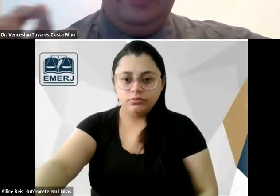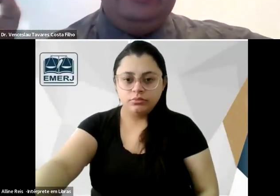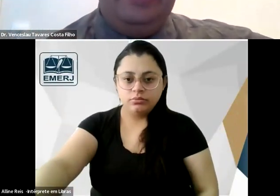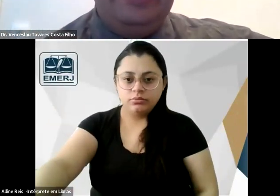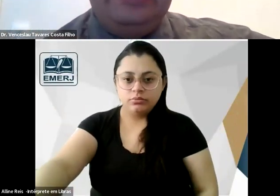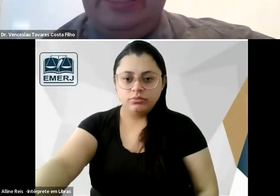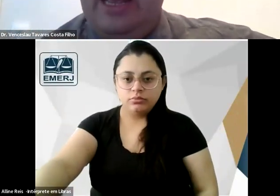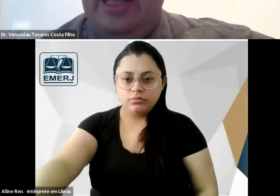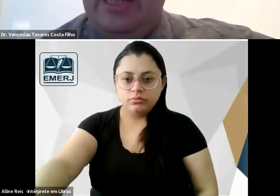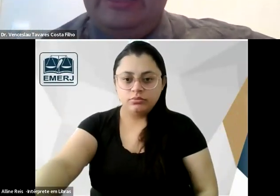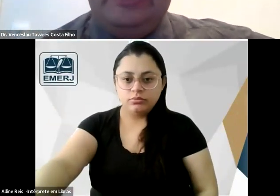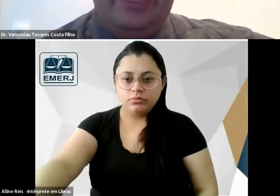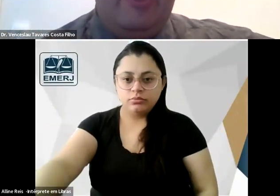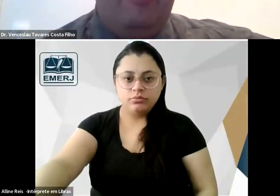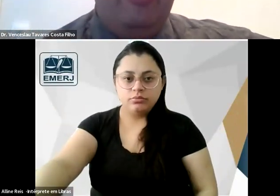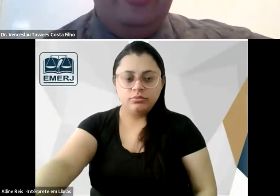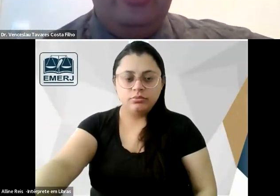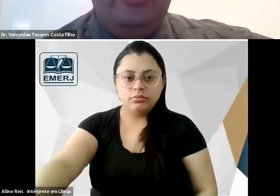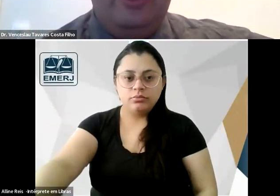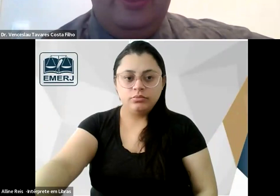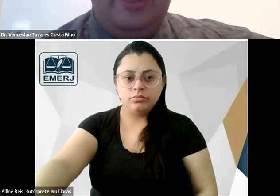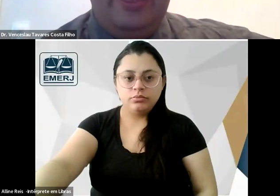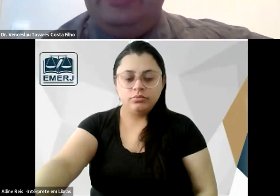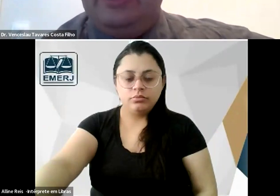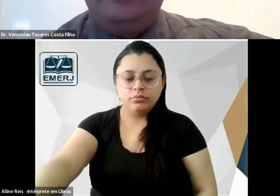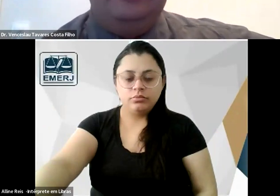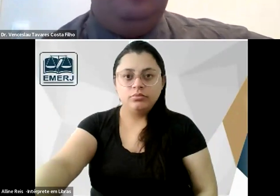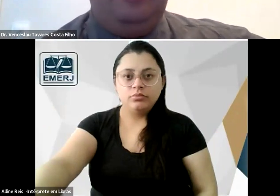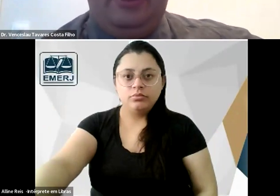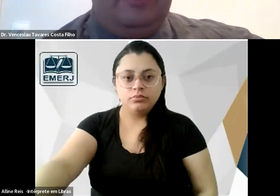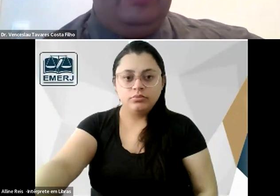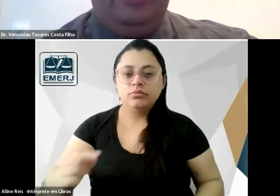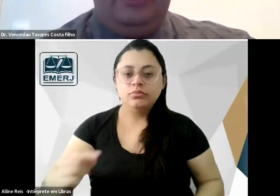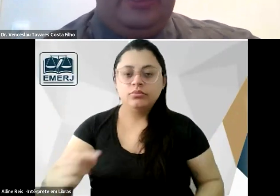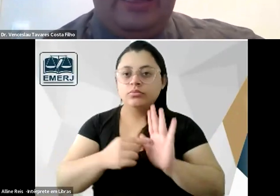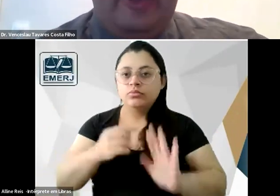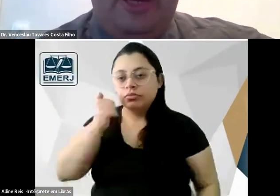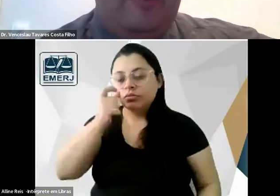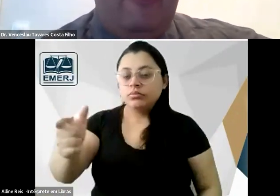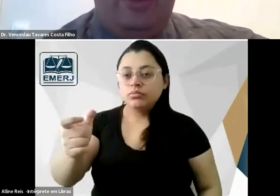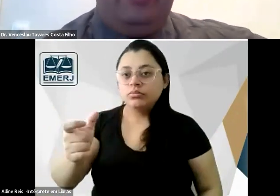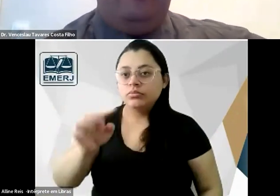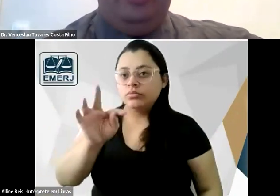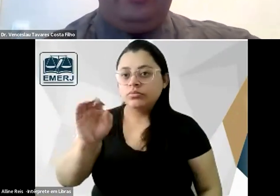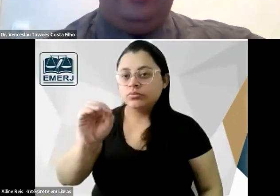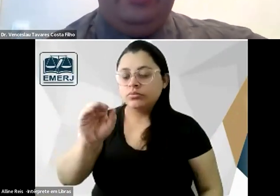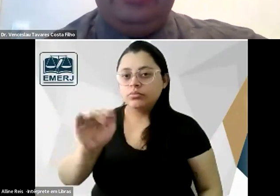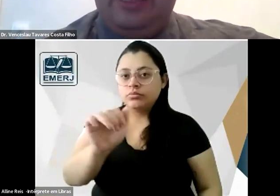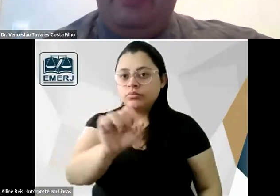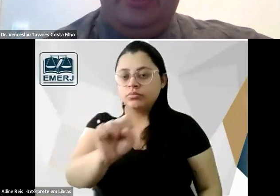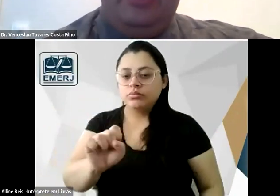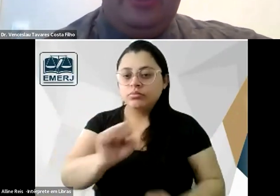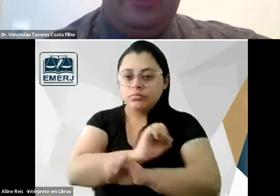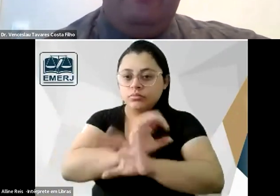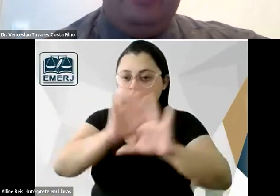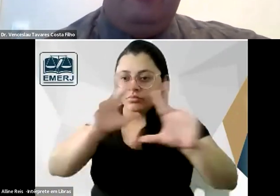esse é um ponto interessante e aí Tobias vai falar com muita clareza